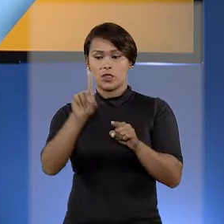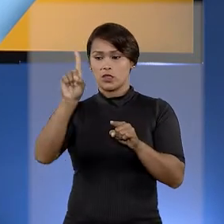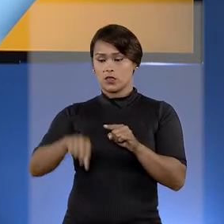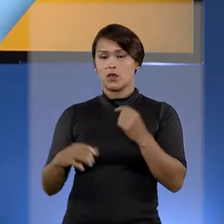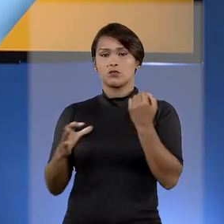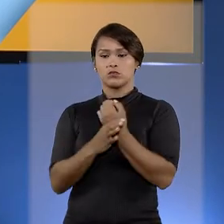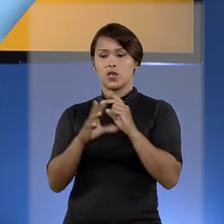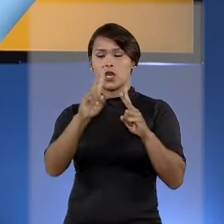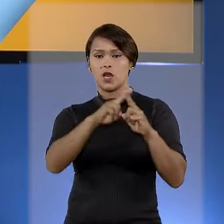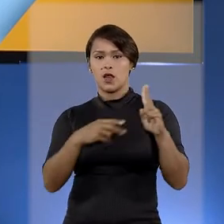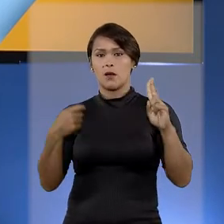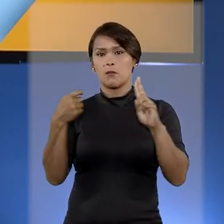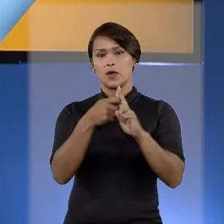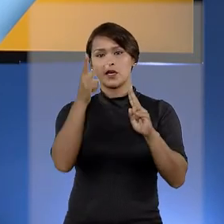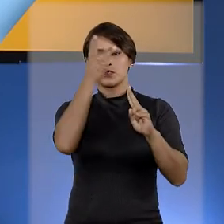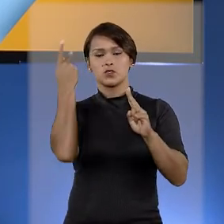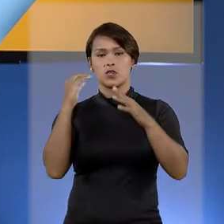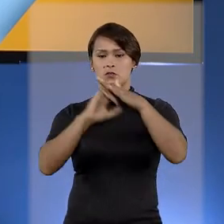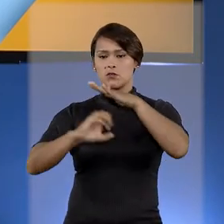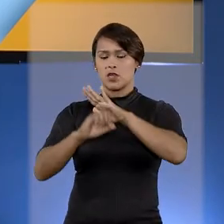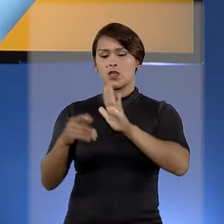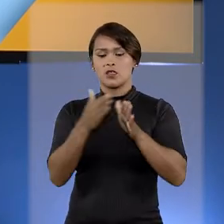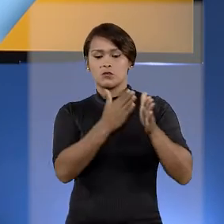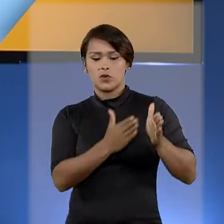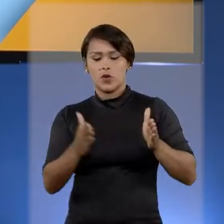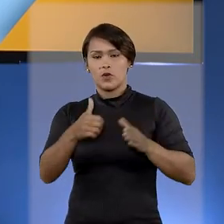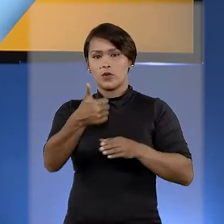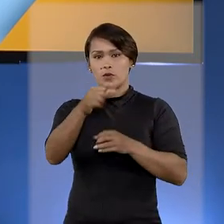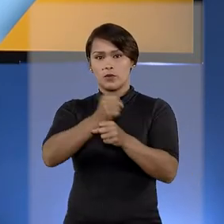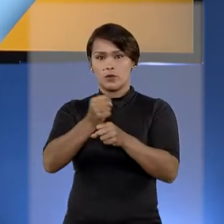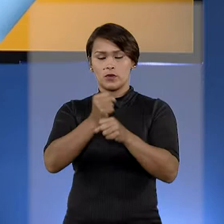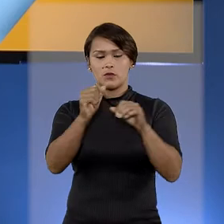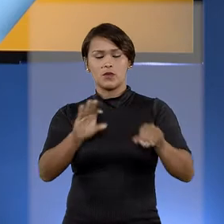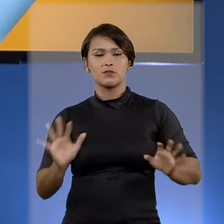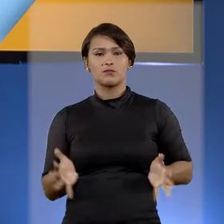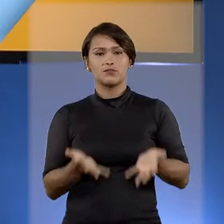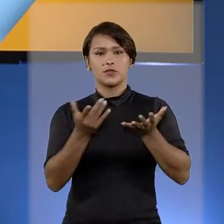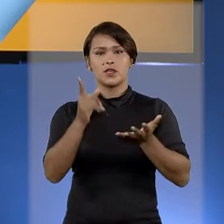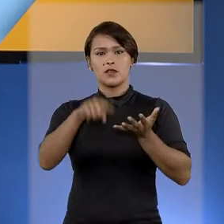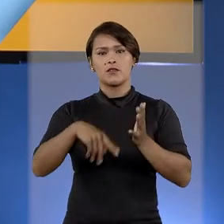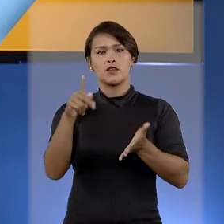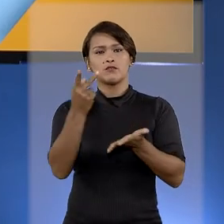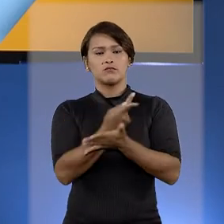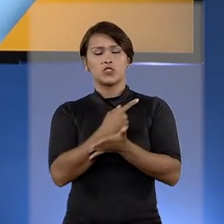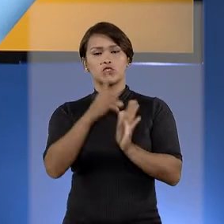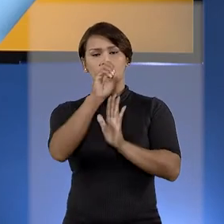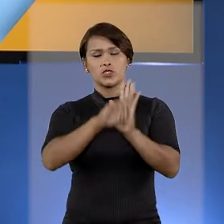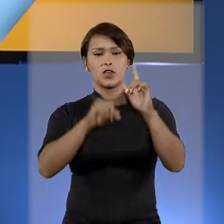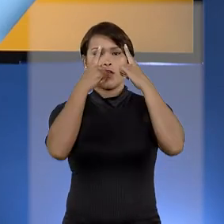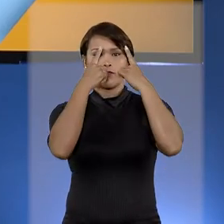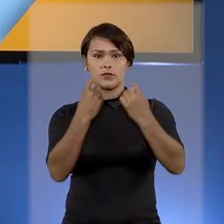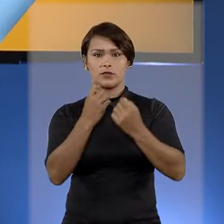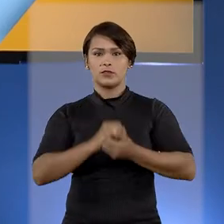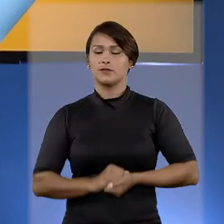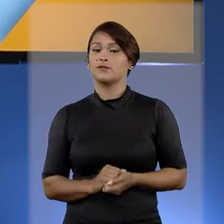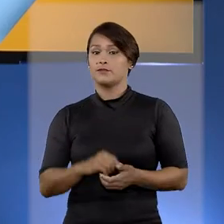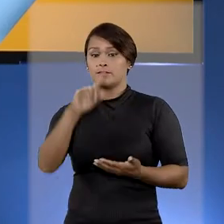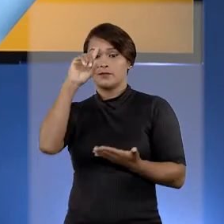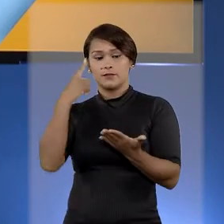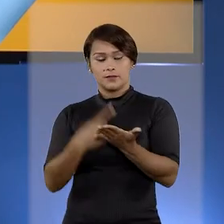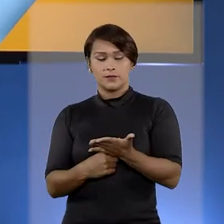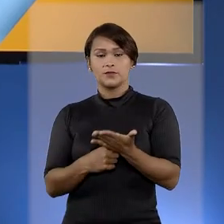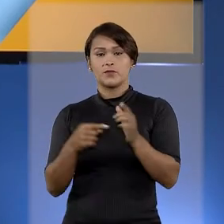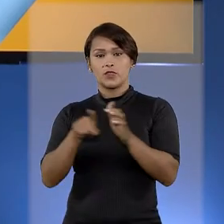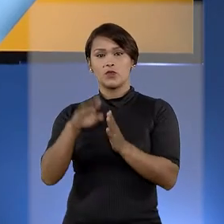tanto o segurado quanto o seguradora tem prazo prescricional de um ano para manifestar suposto direito violado. A